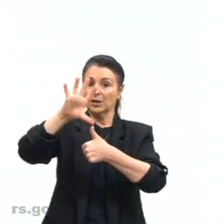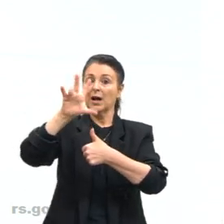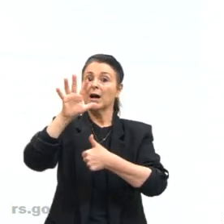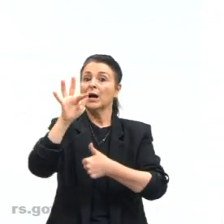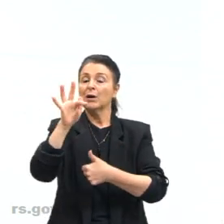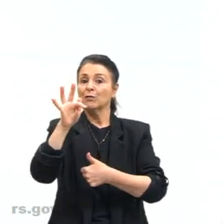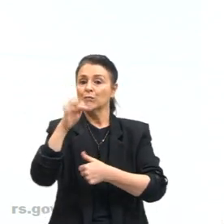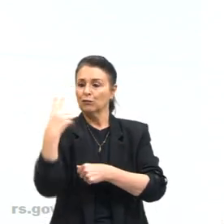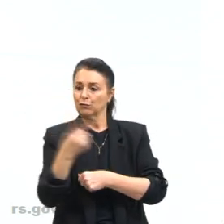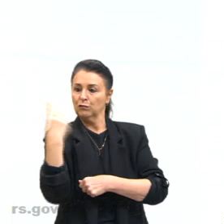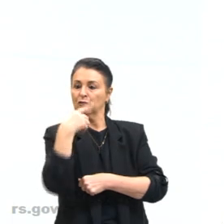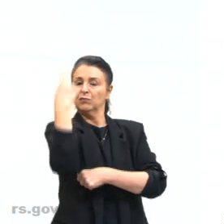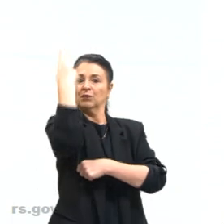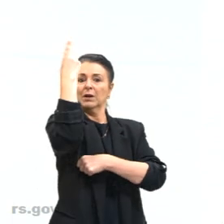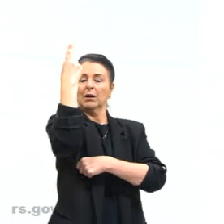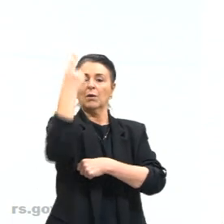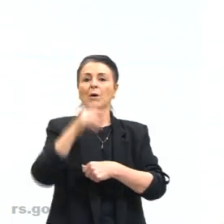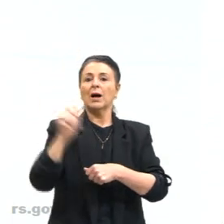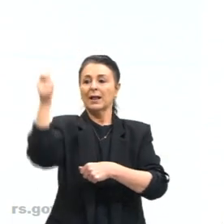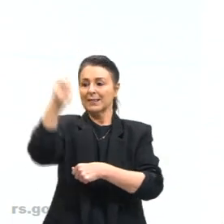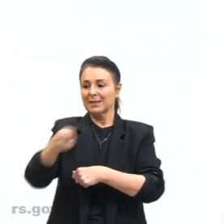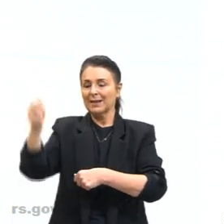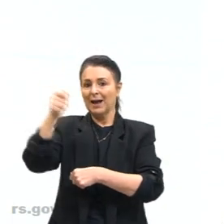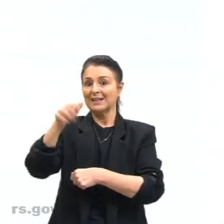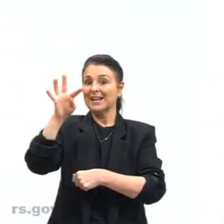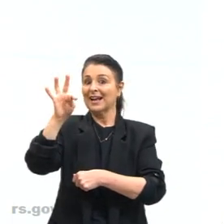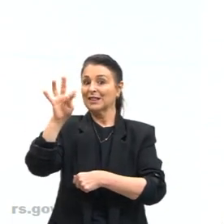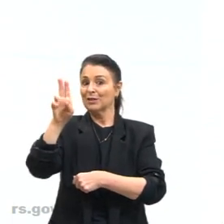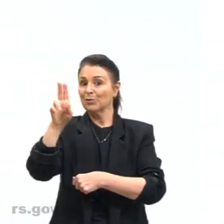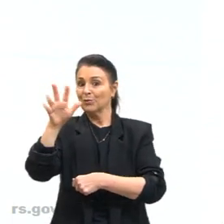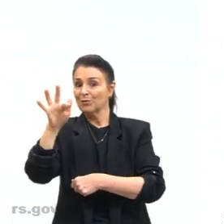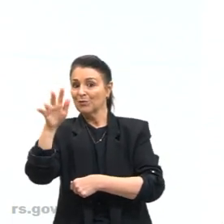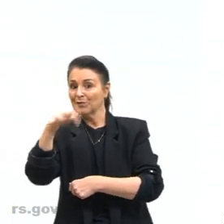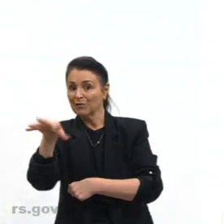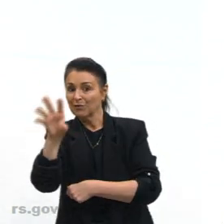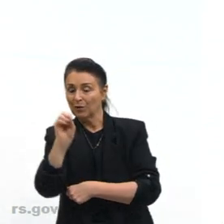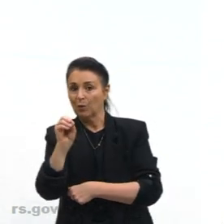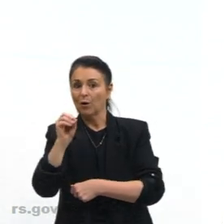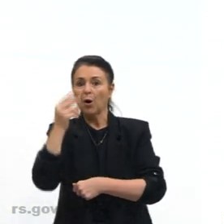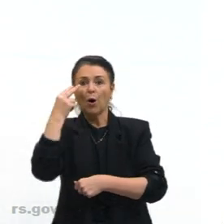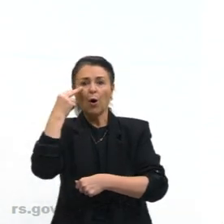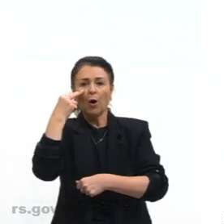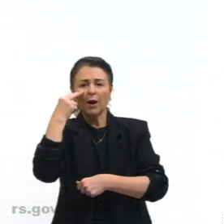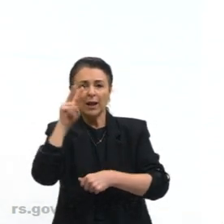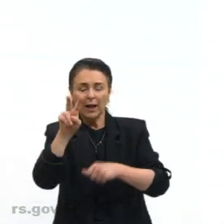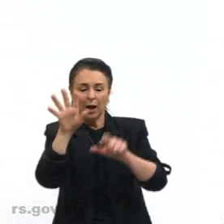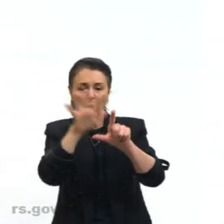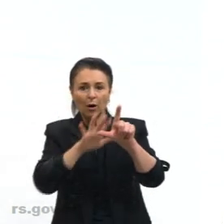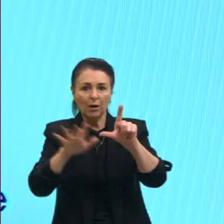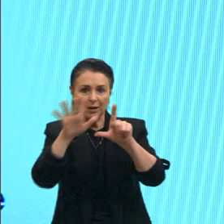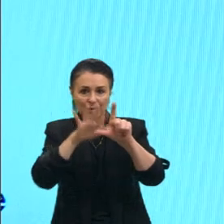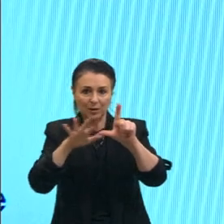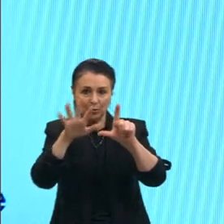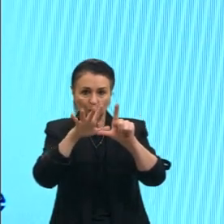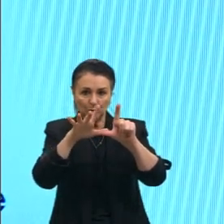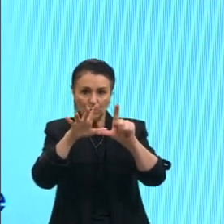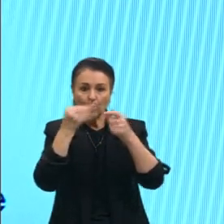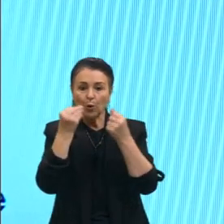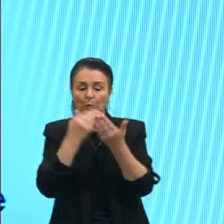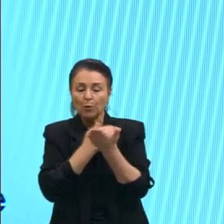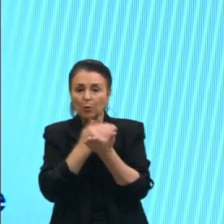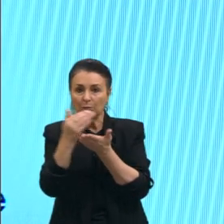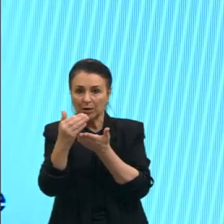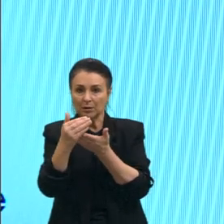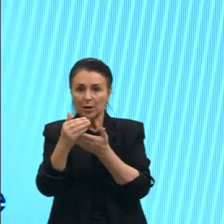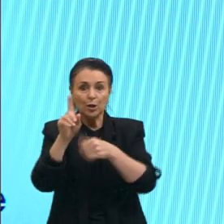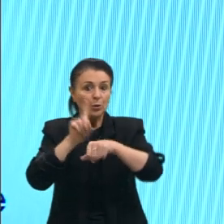Ásia. E aí eu trouxe pra vocês aqui um QR Code. Dá pra gente ver a formação desses ciclones, né, em tempo